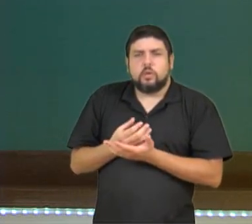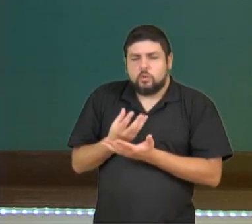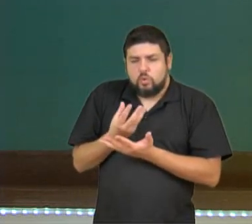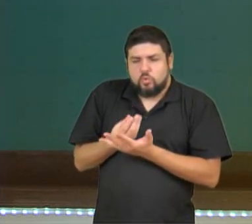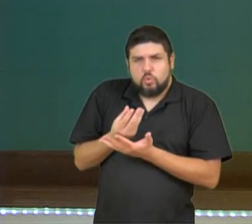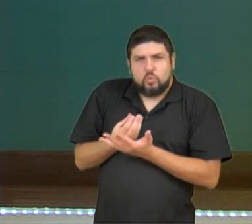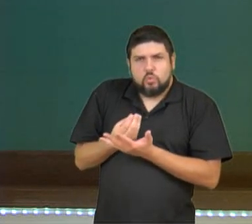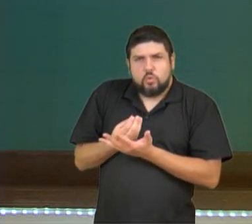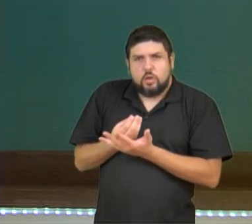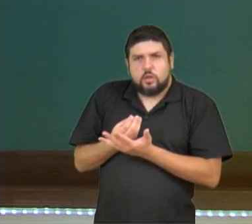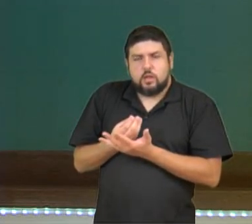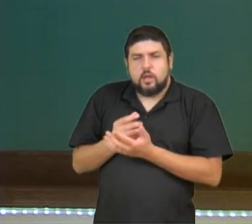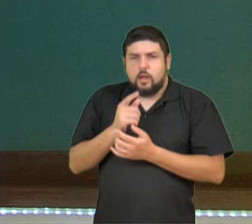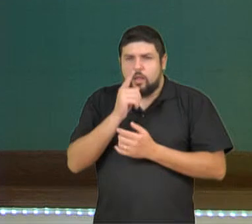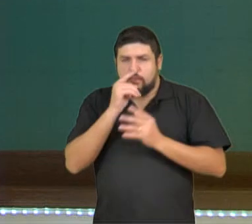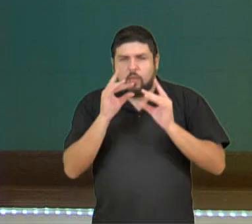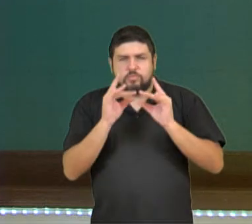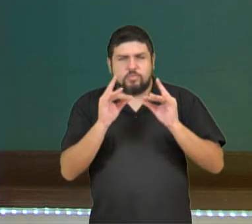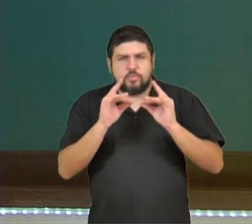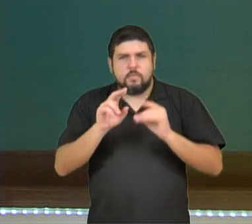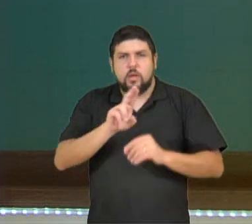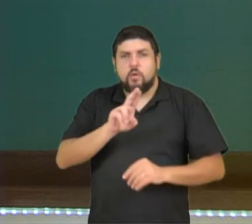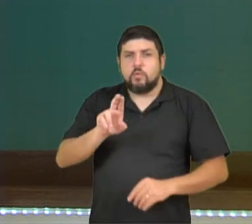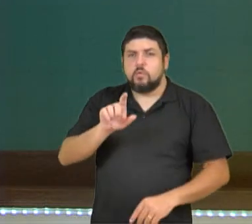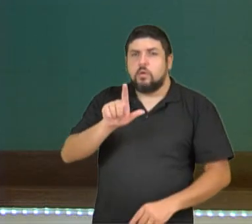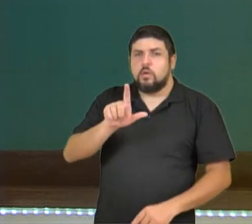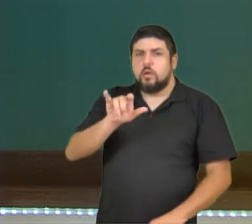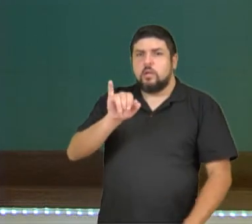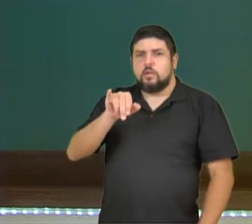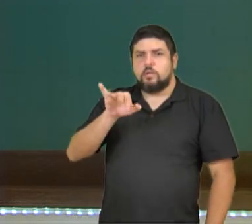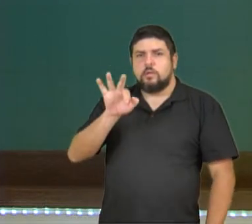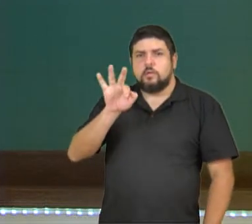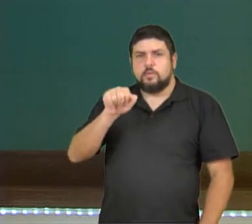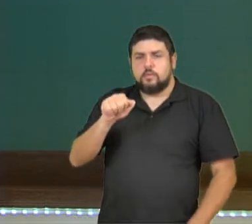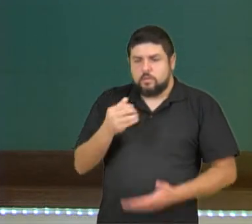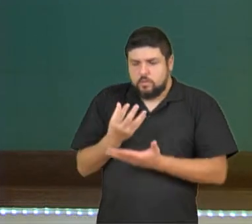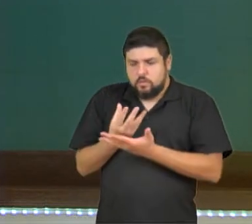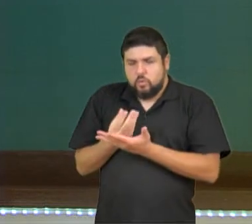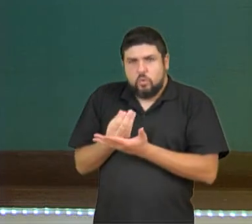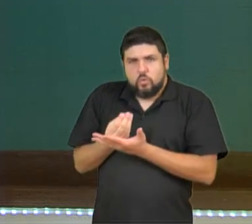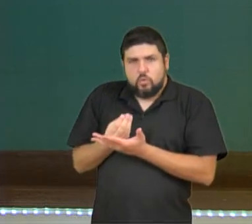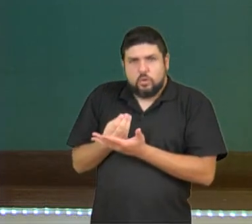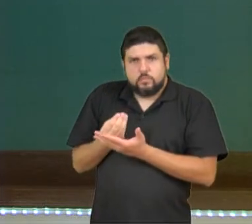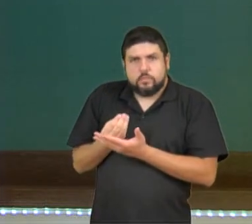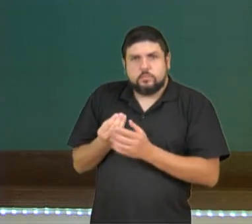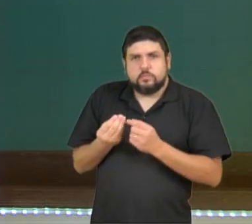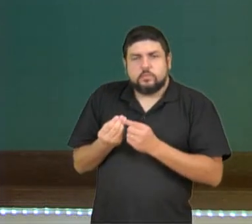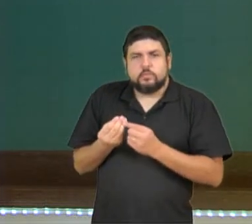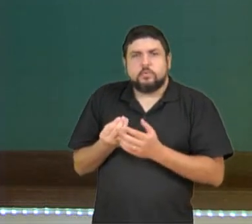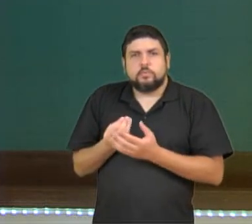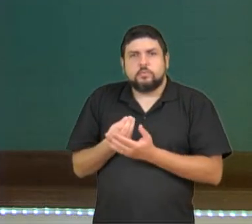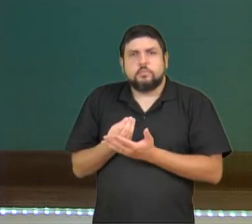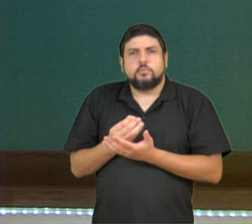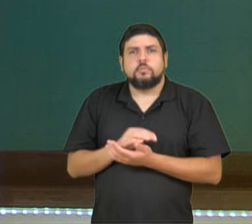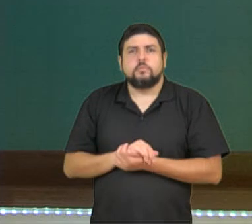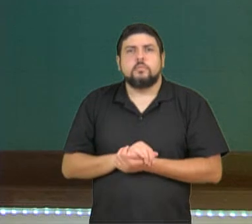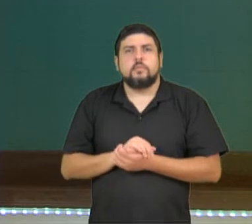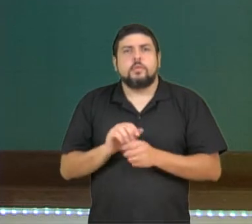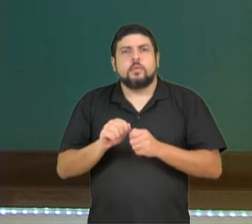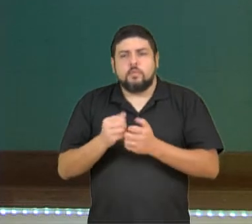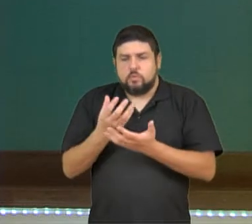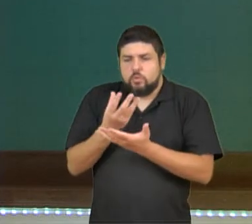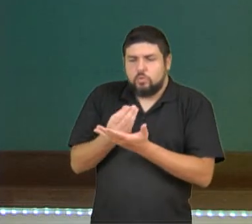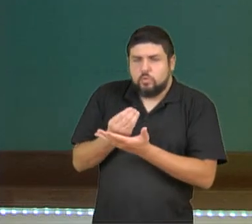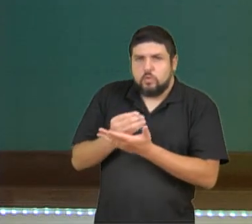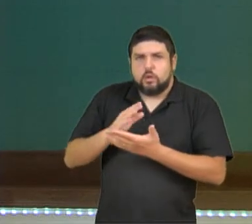depois de drenado, filtrado dentro desses linfonodos, então vai